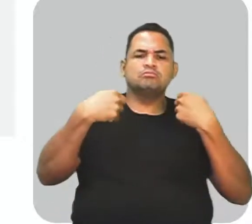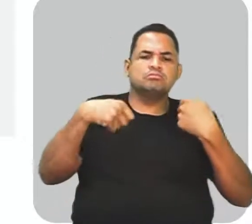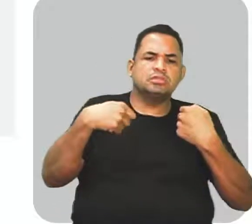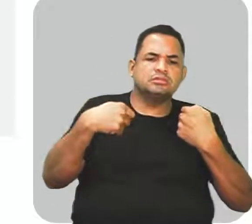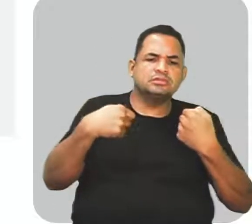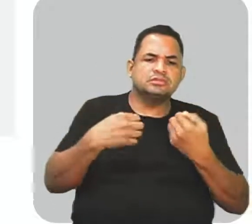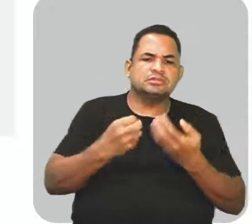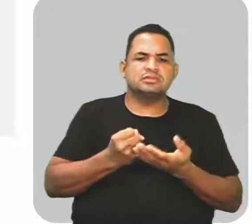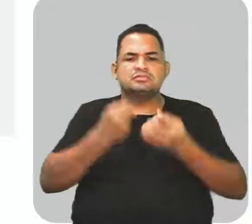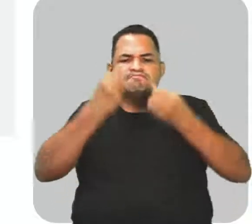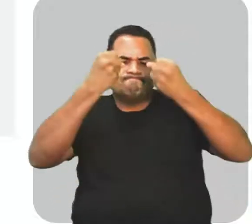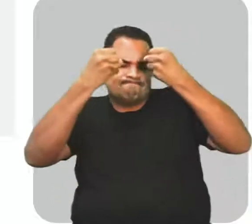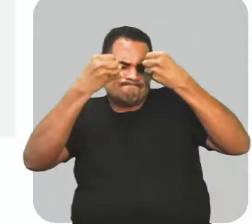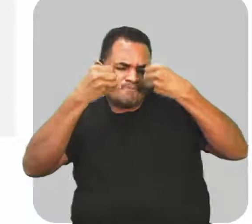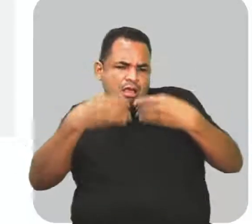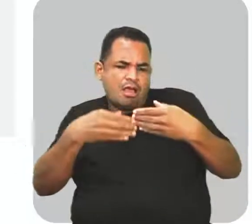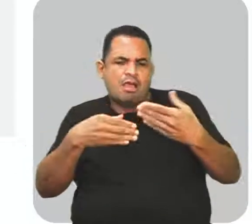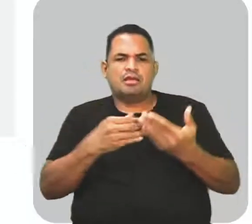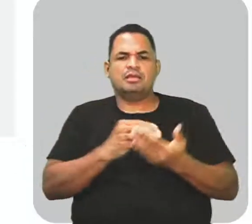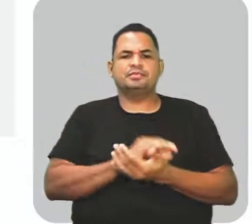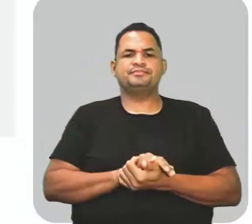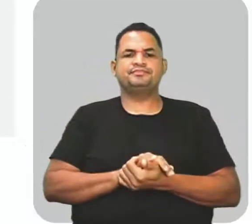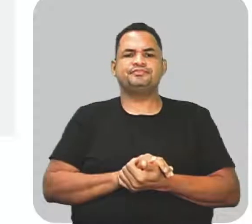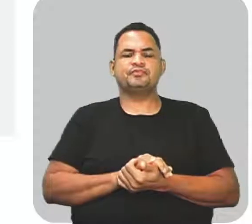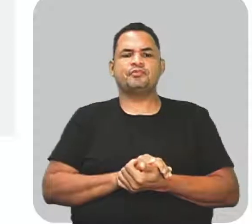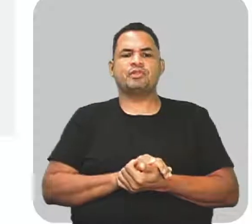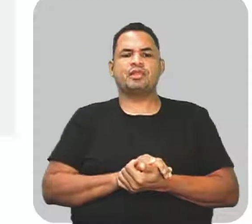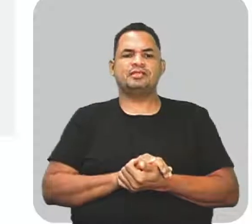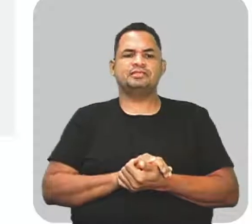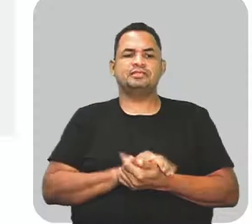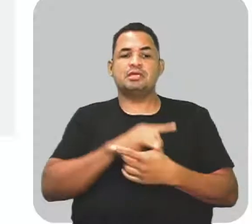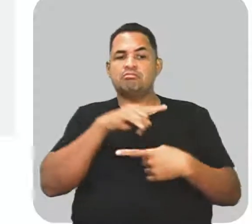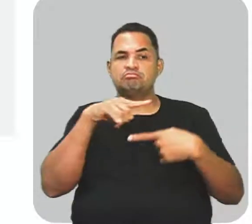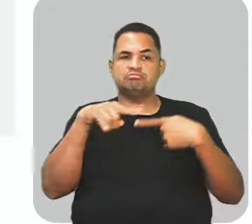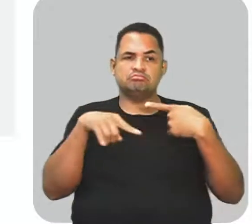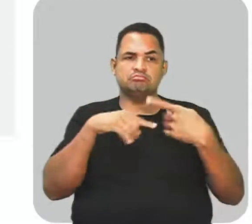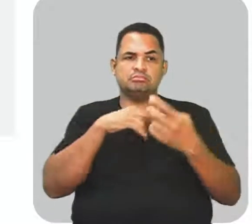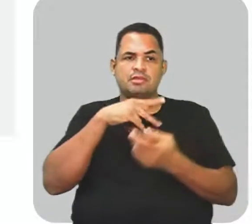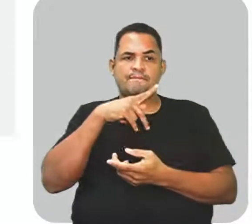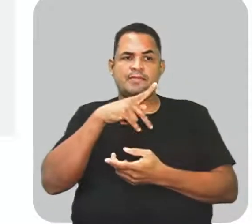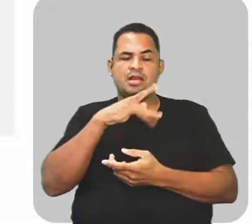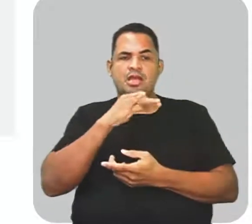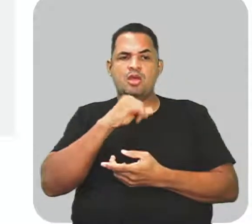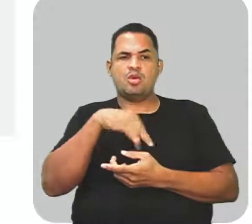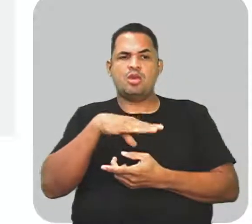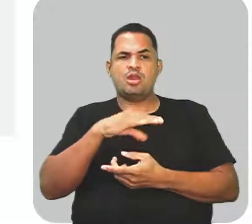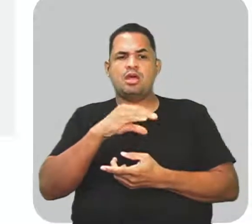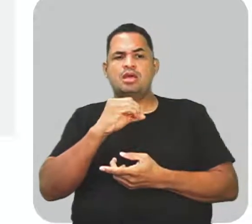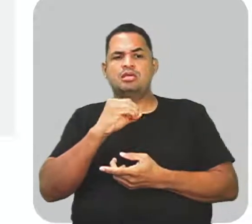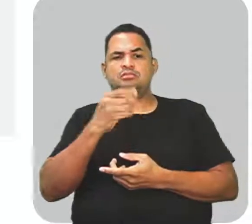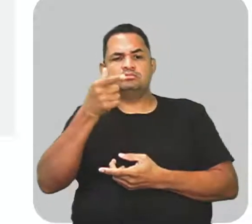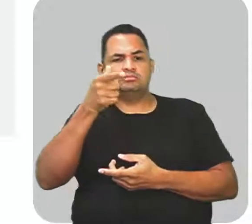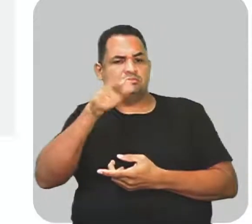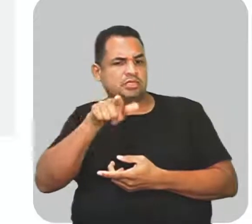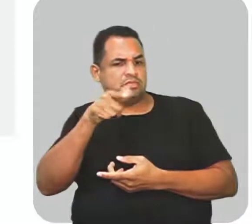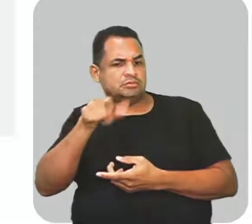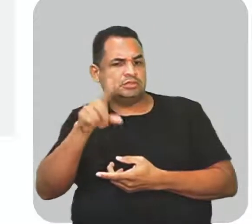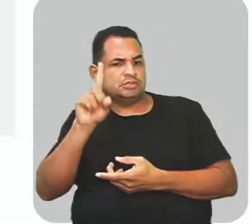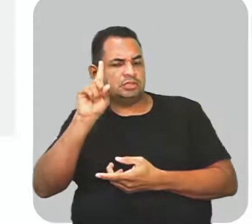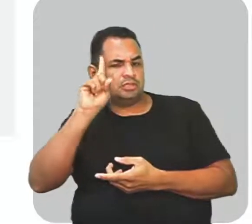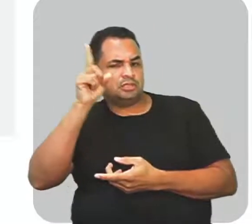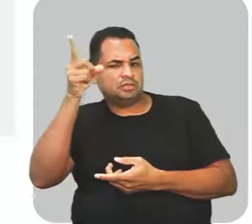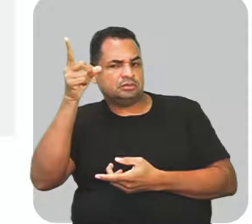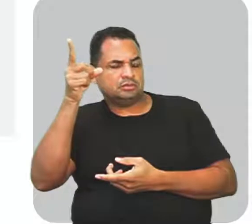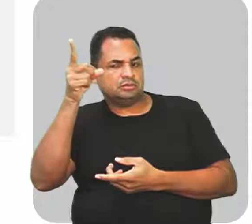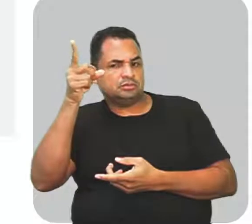ênfase. Nesse caso, essa é a função do pleonasmo. Repetir ideias,